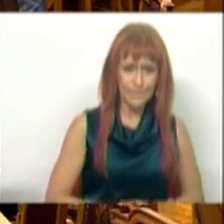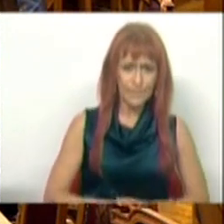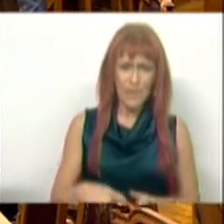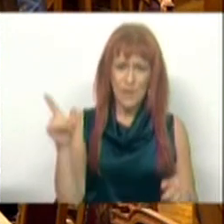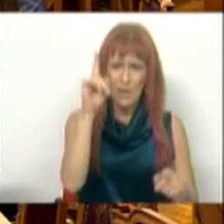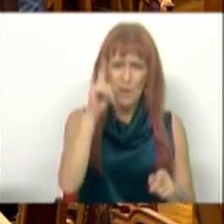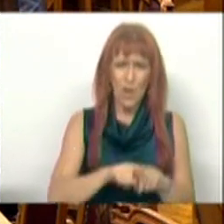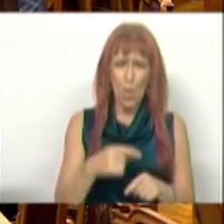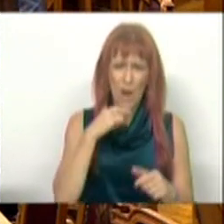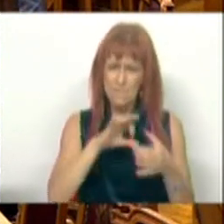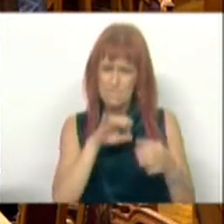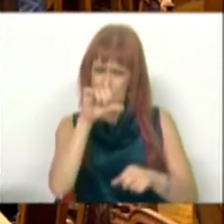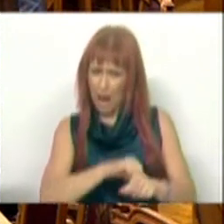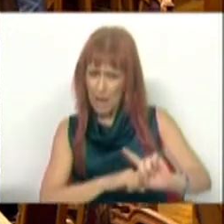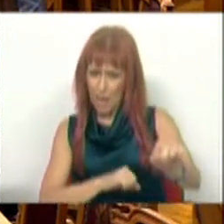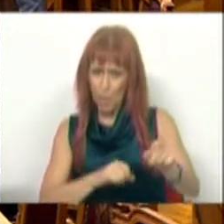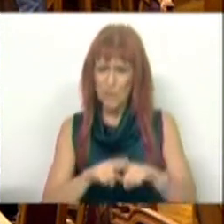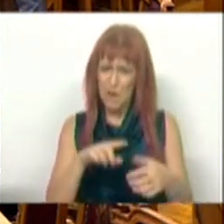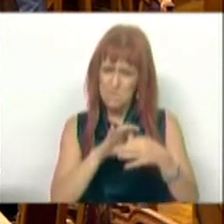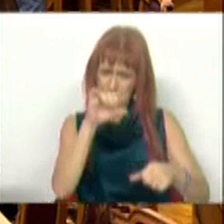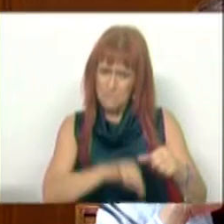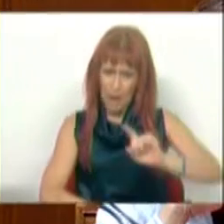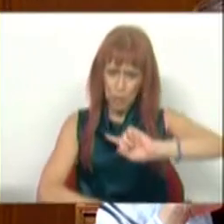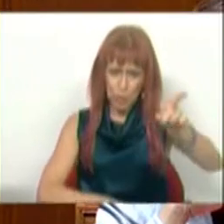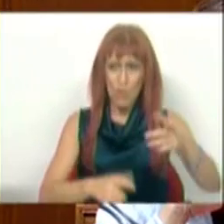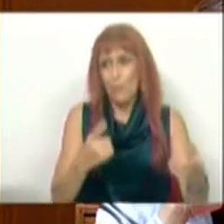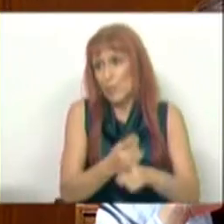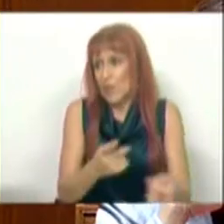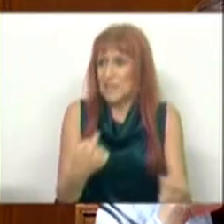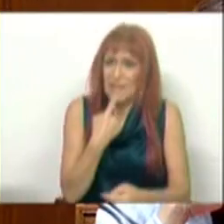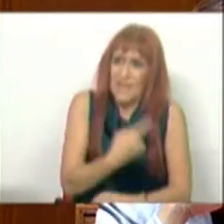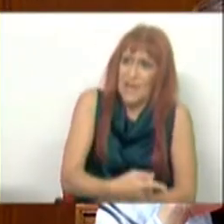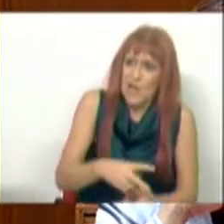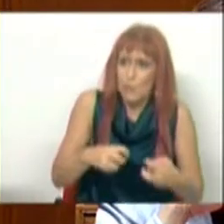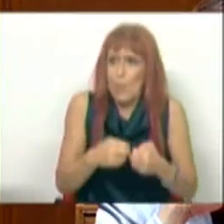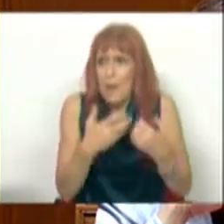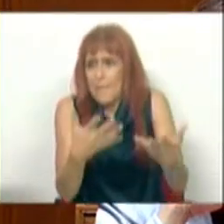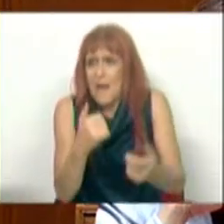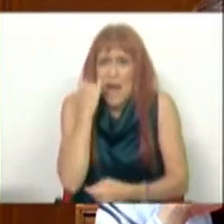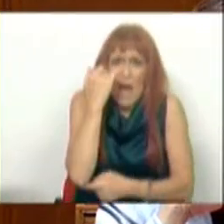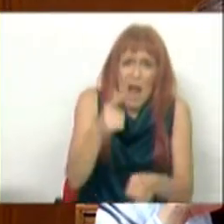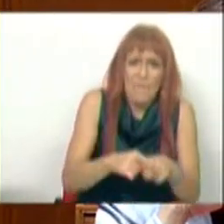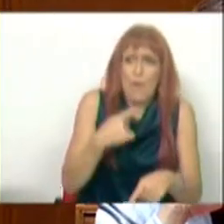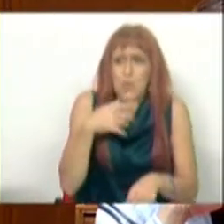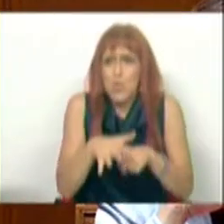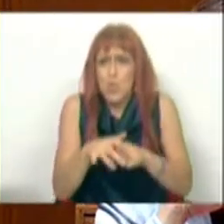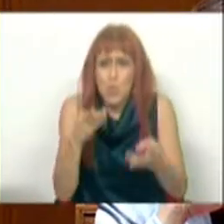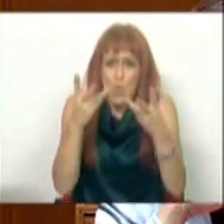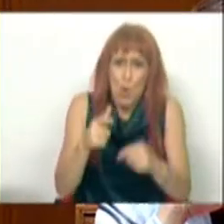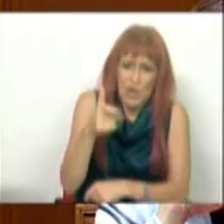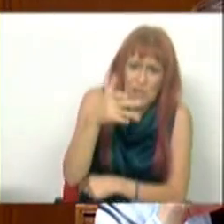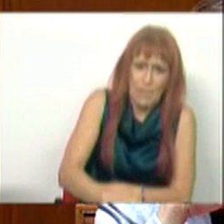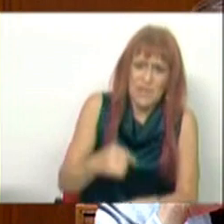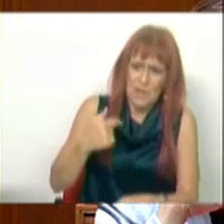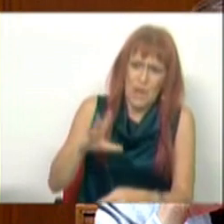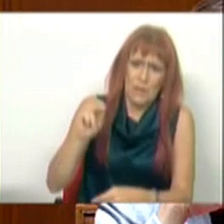Não lhe ficava mal não lhe ficava mal já que identifica esse problema grave que pesou muito nas contas da TAP